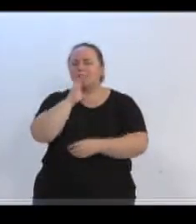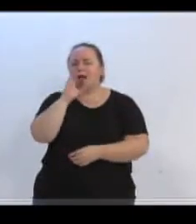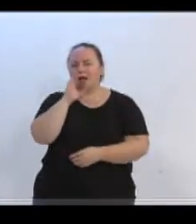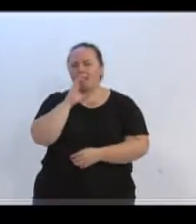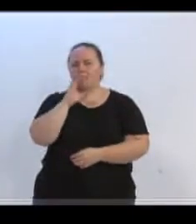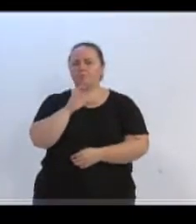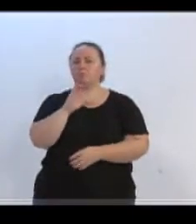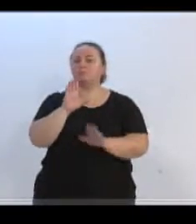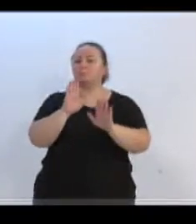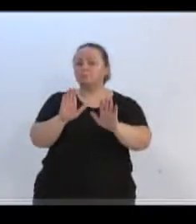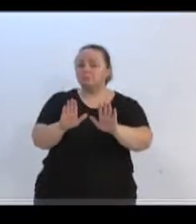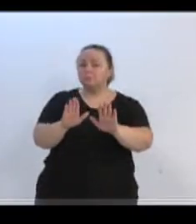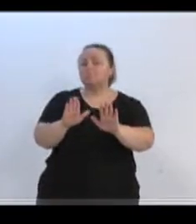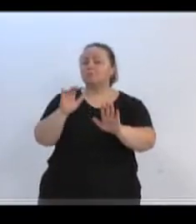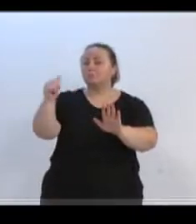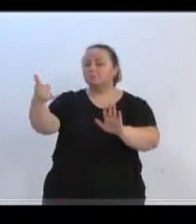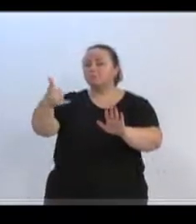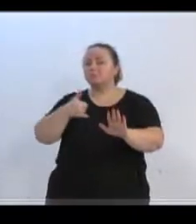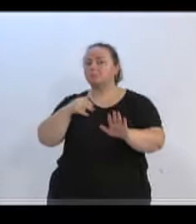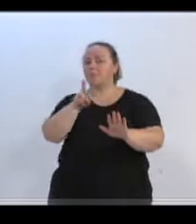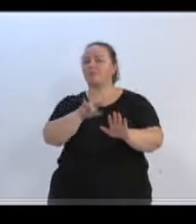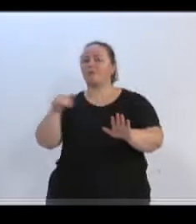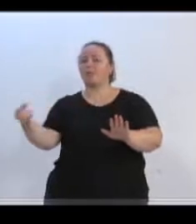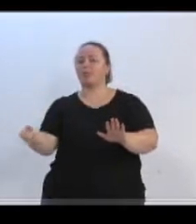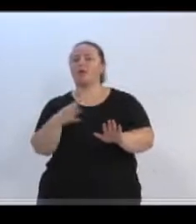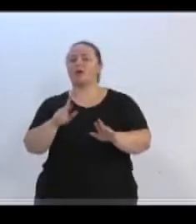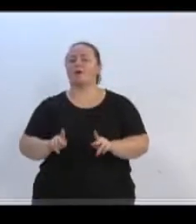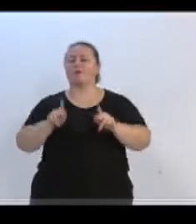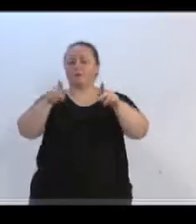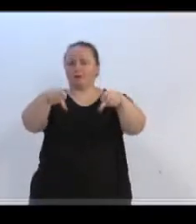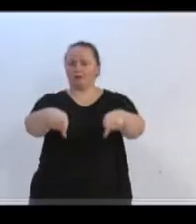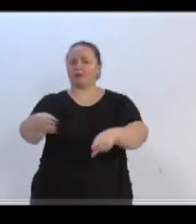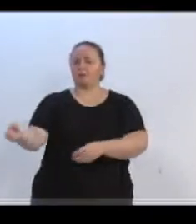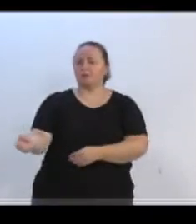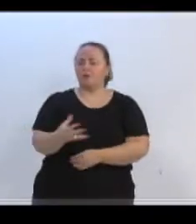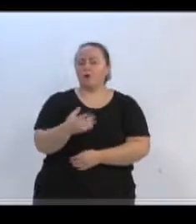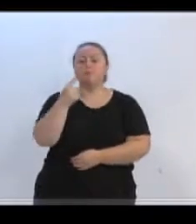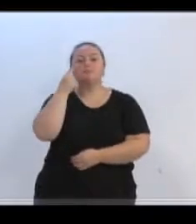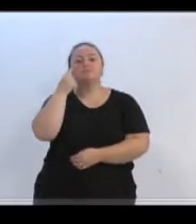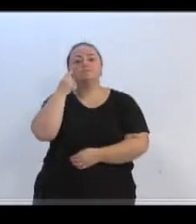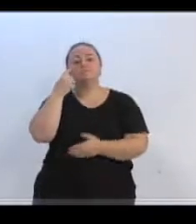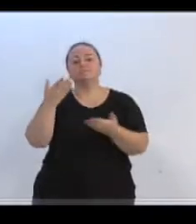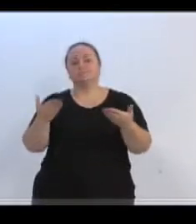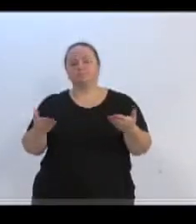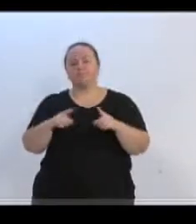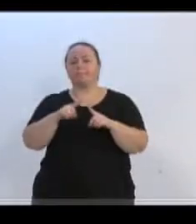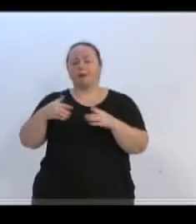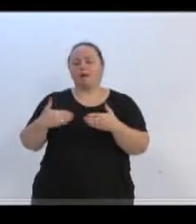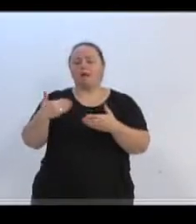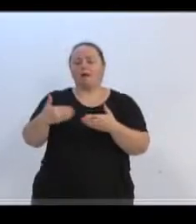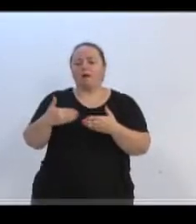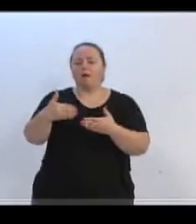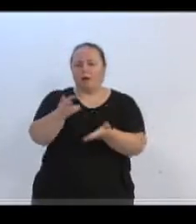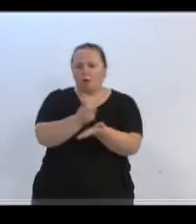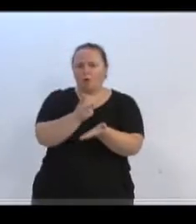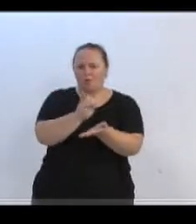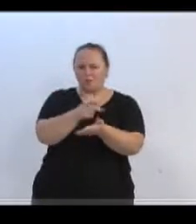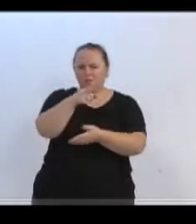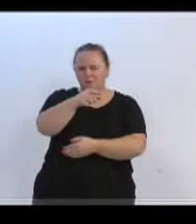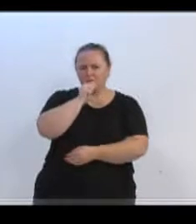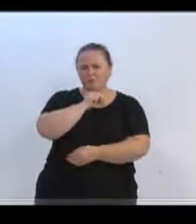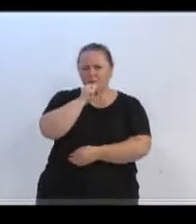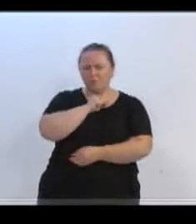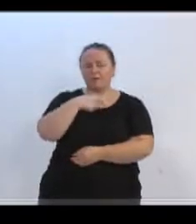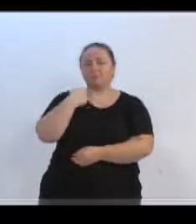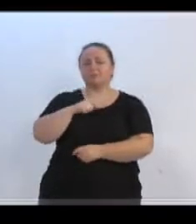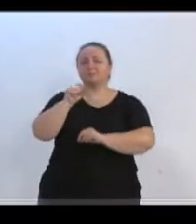uma nova, o líder do governo e o vereador Manta devem saber disso aí. Parece que vai ser feita uma passarela nova aí. Mas enquanto que não acontece isso, aquela